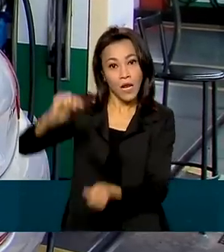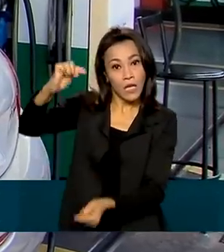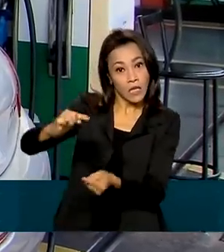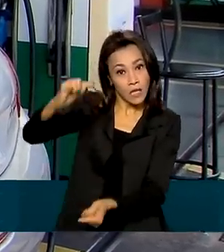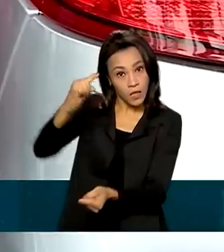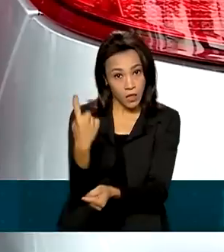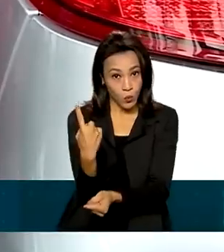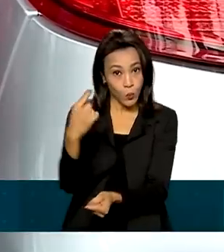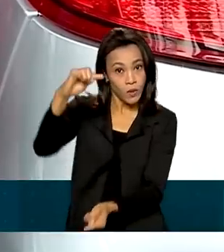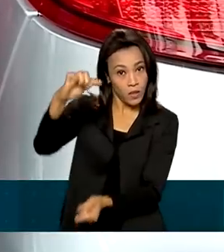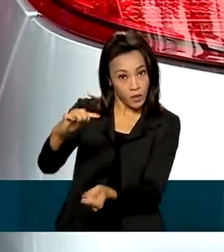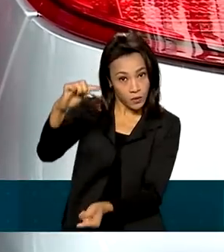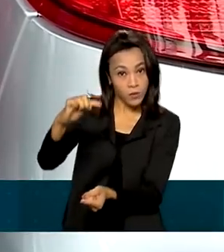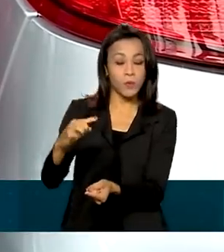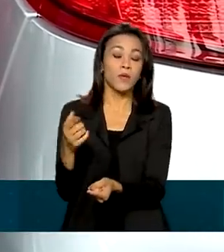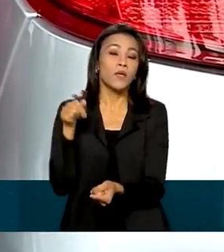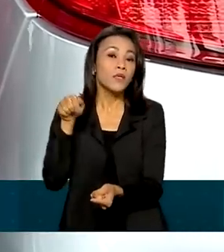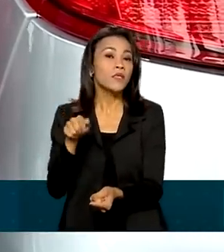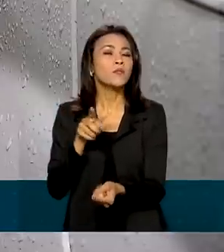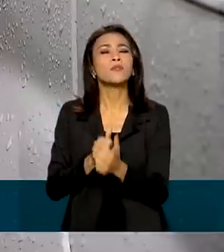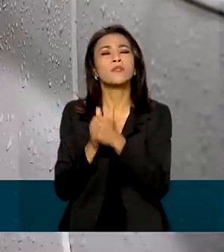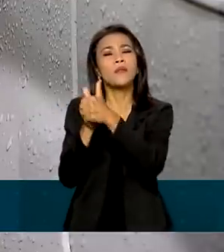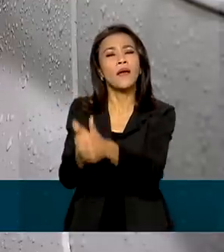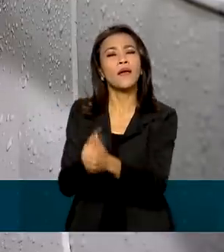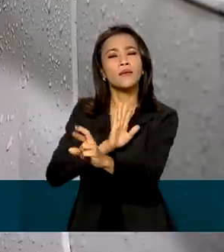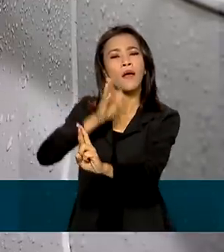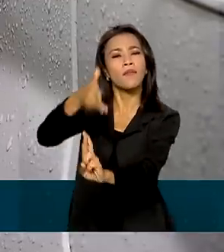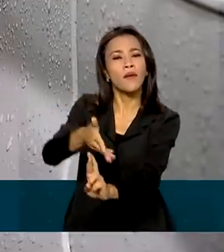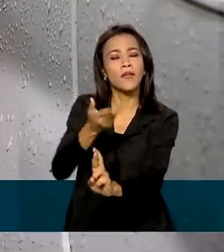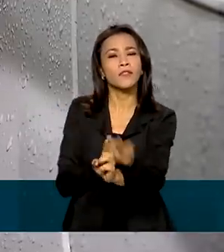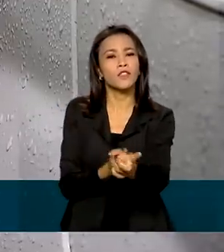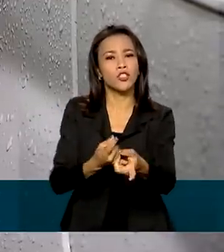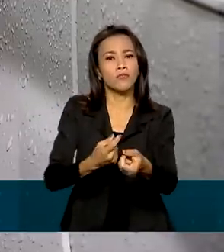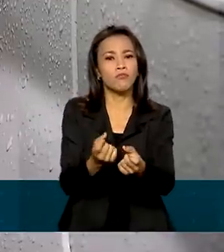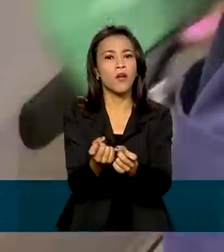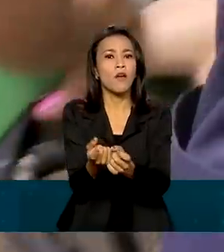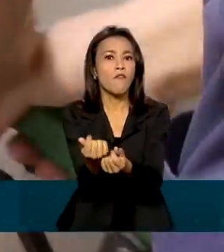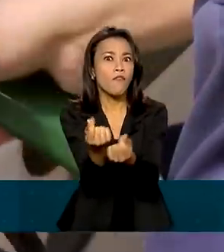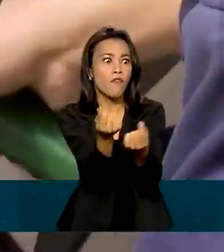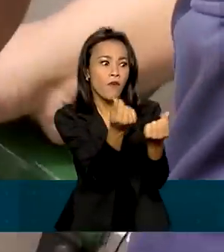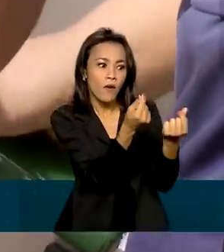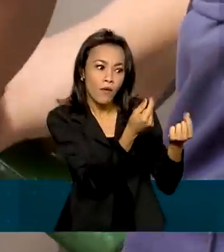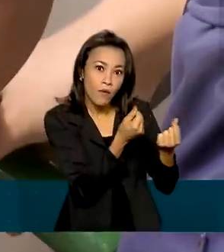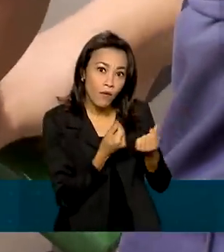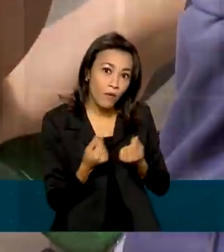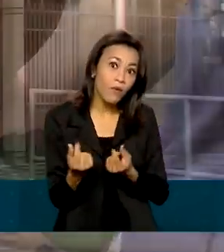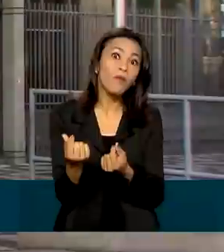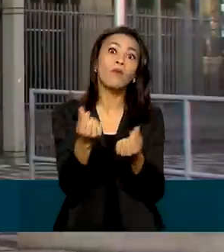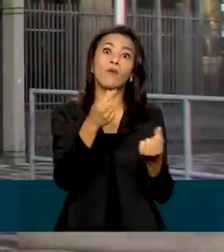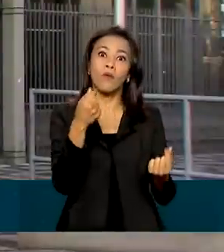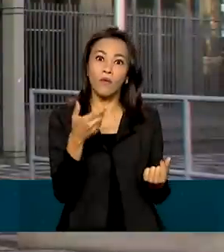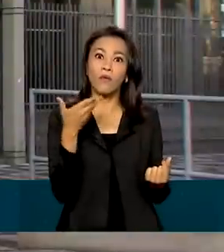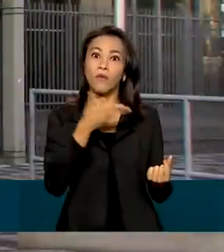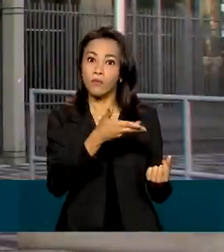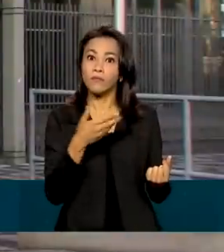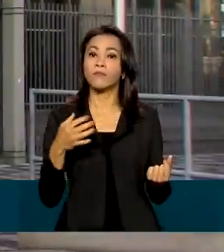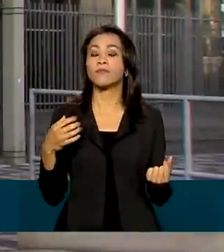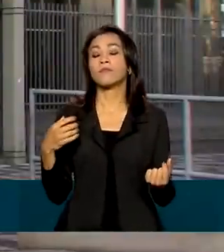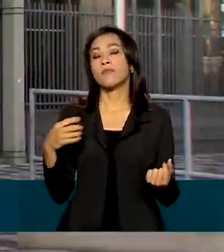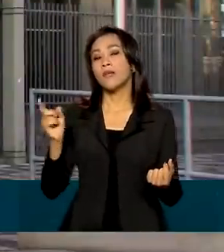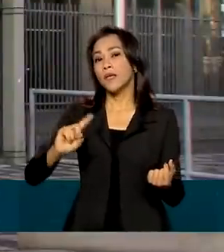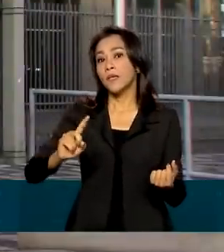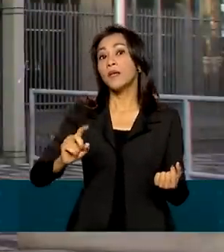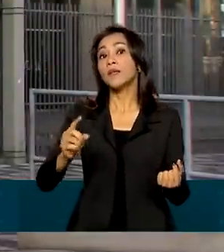informou que essa redução acompanha as referências de mercado e, ao mesmo tempo, mantém o equilíbrio de não